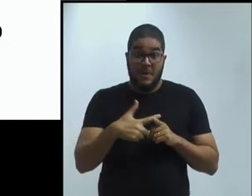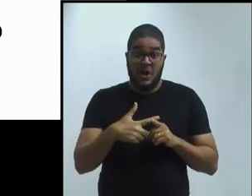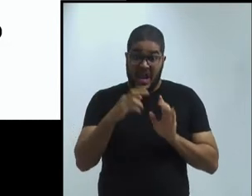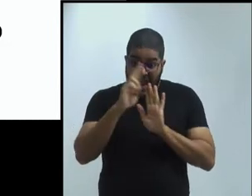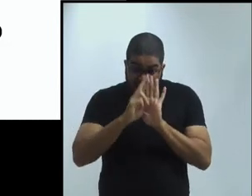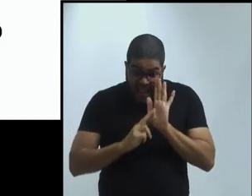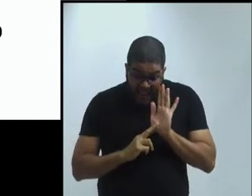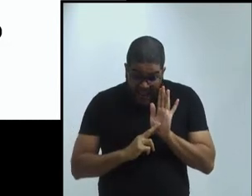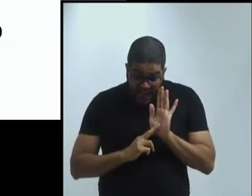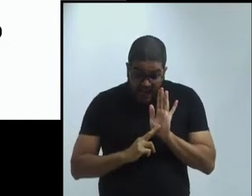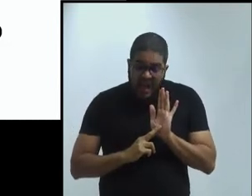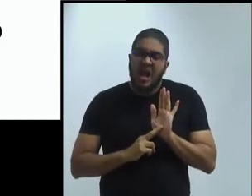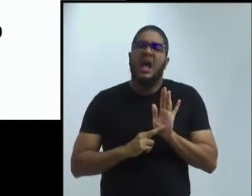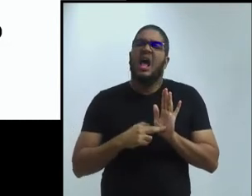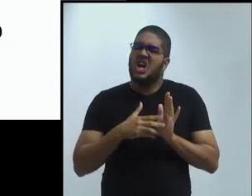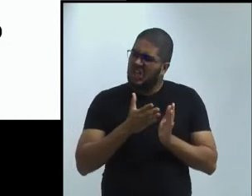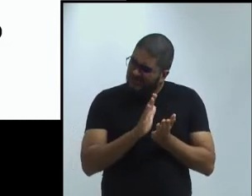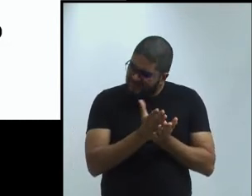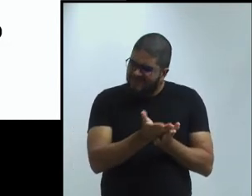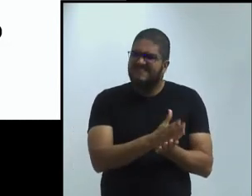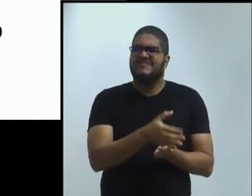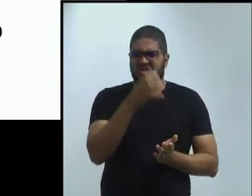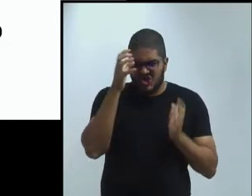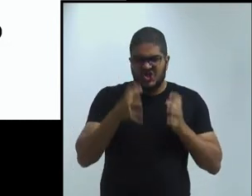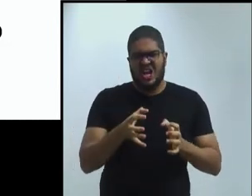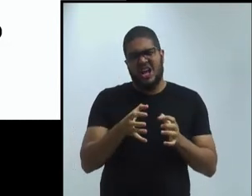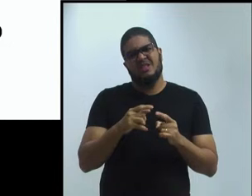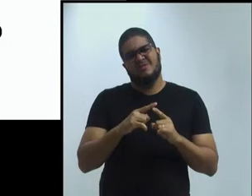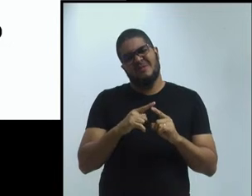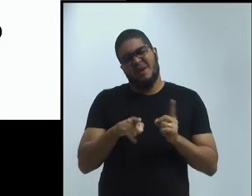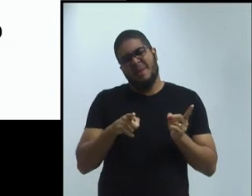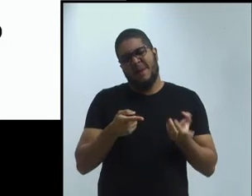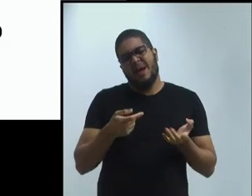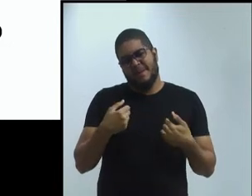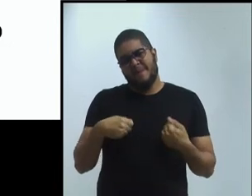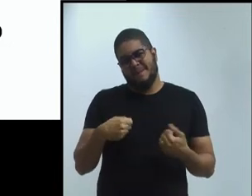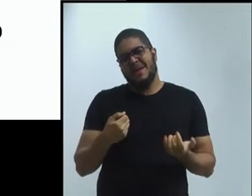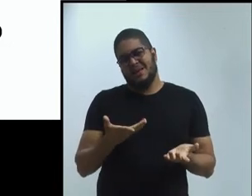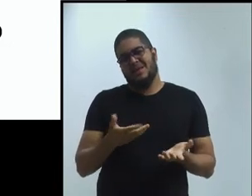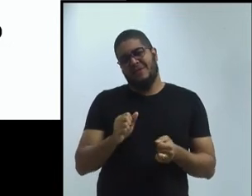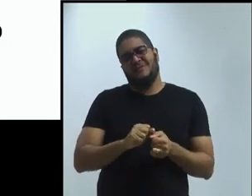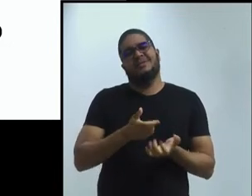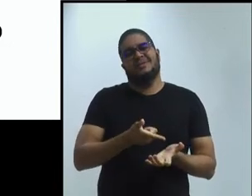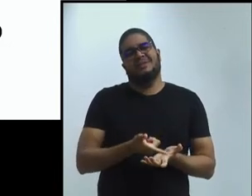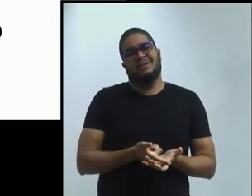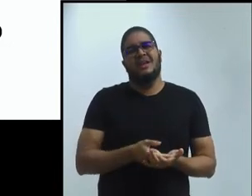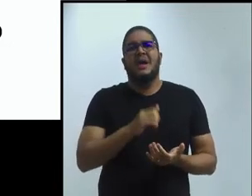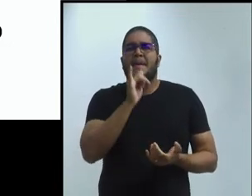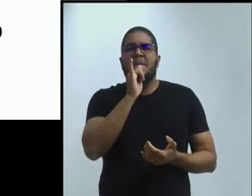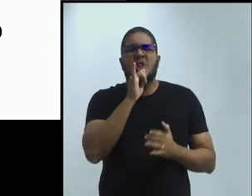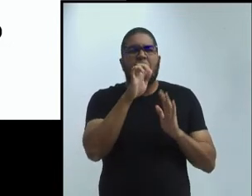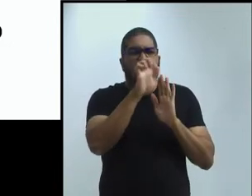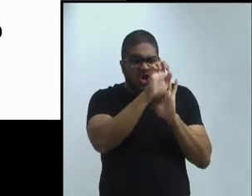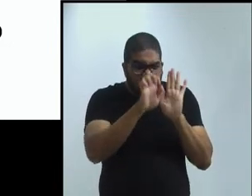fazer. Até para concorrer aos editais, a gente tem um bocado de burocracia, mas a gente faz.